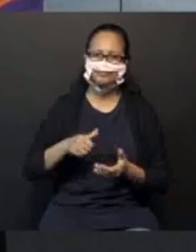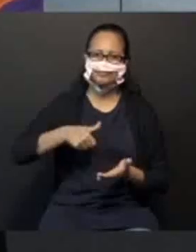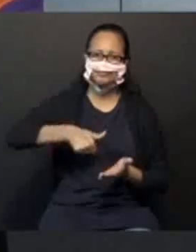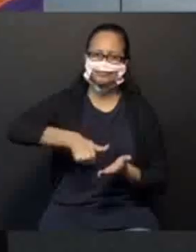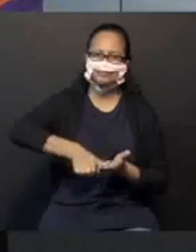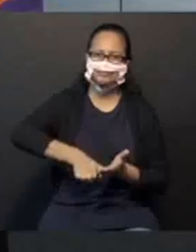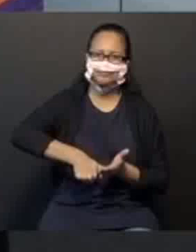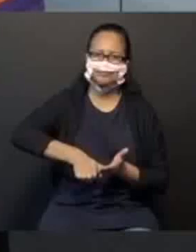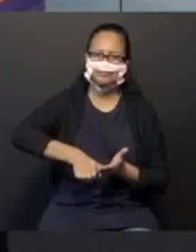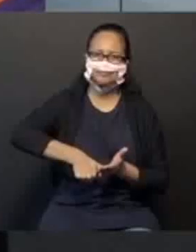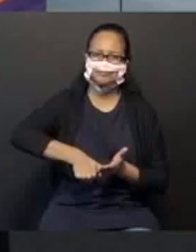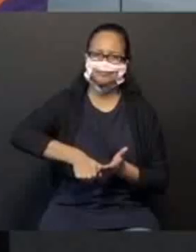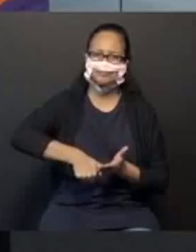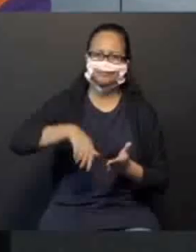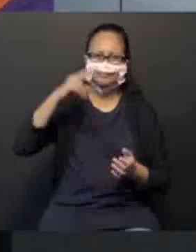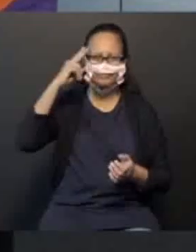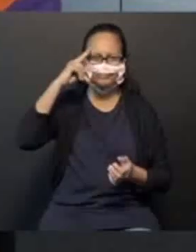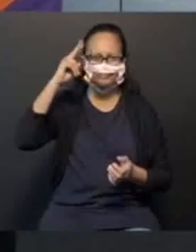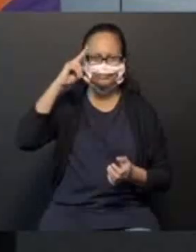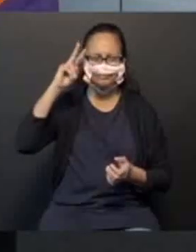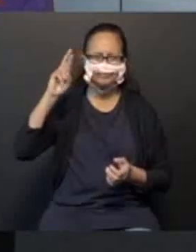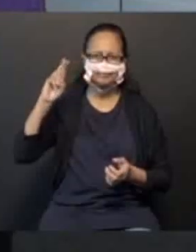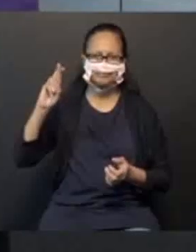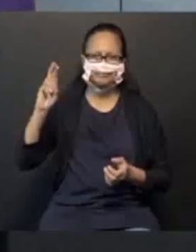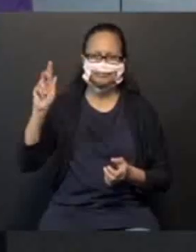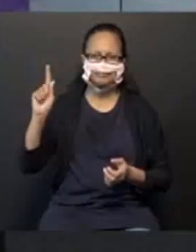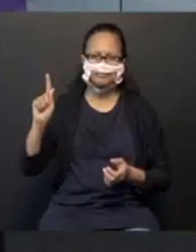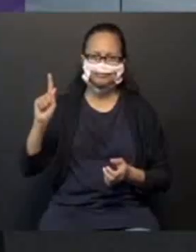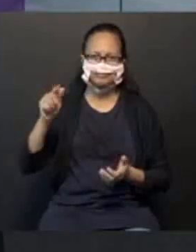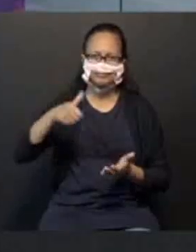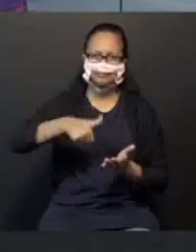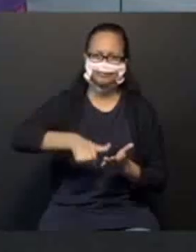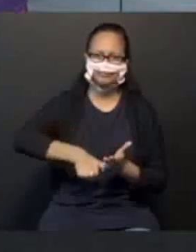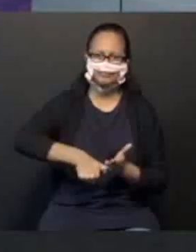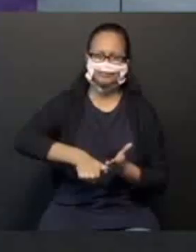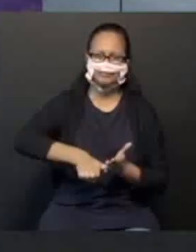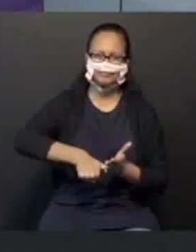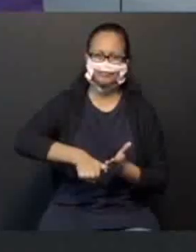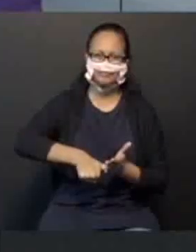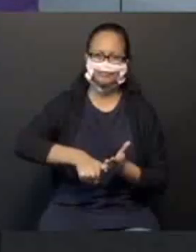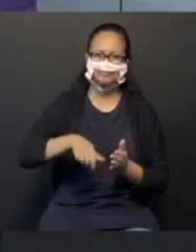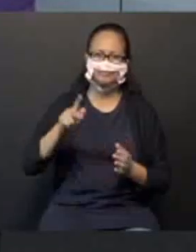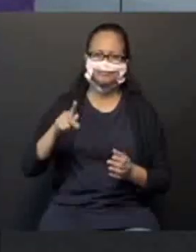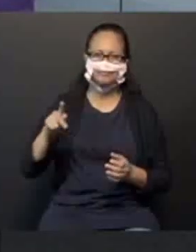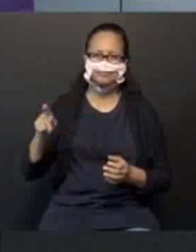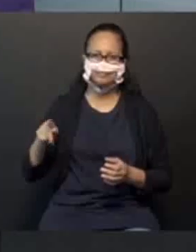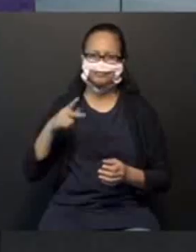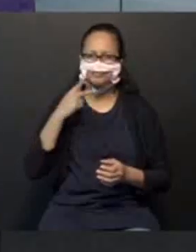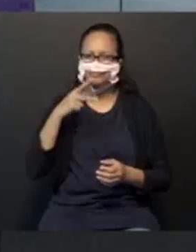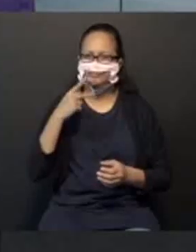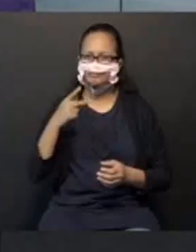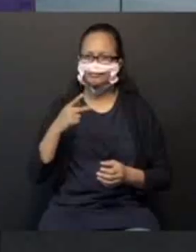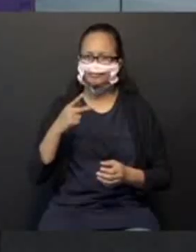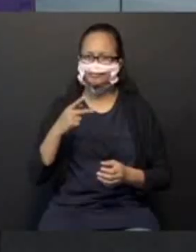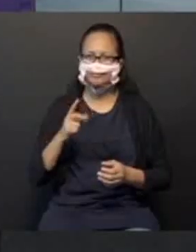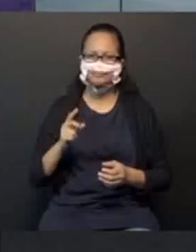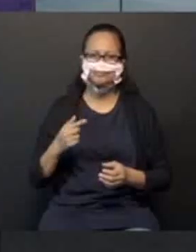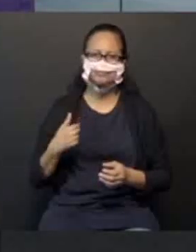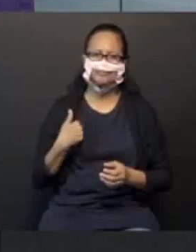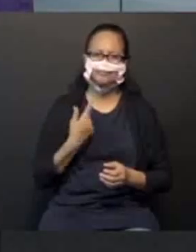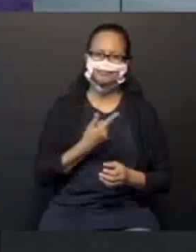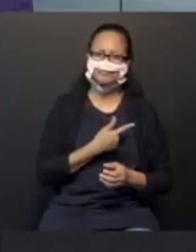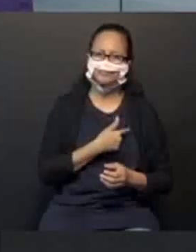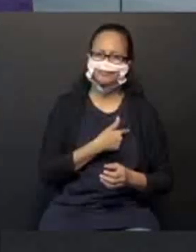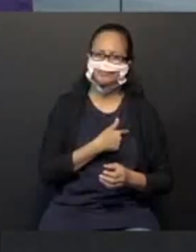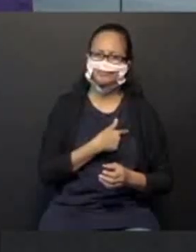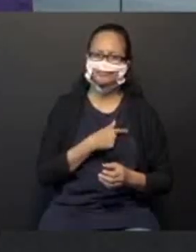lembram da carteira de identidade? Lembra que a professora falou que não somos todos iguais? Temos aqui no dedinho